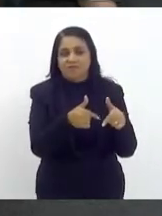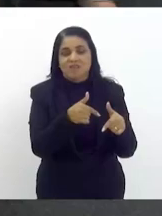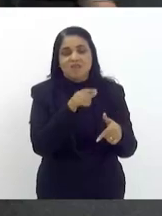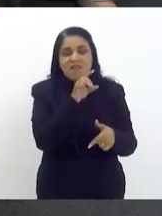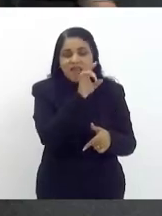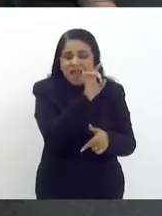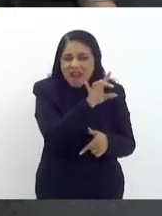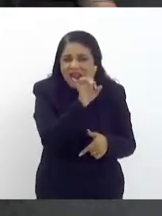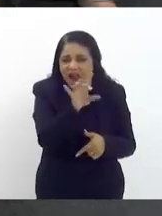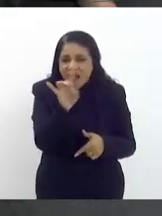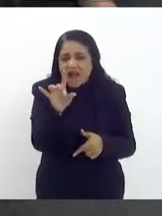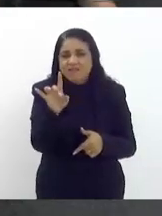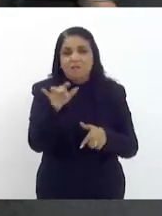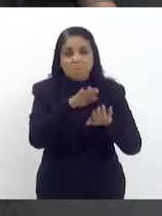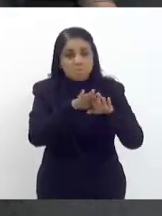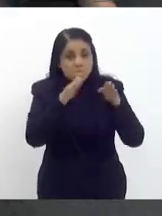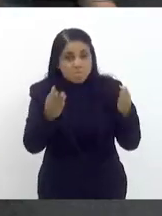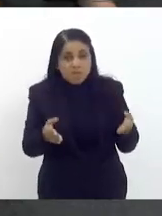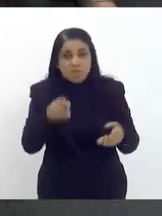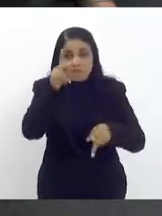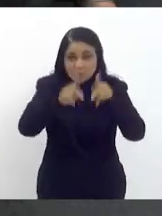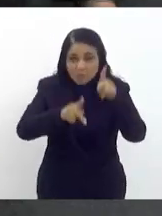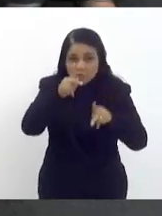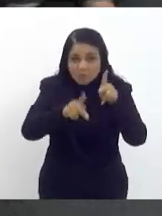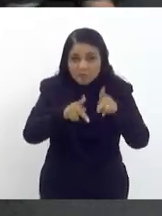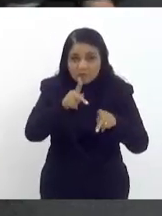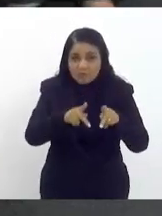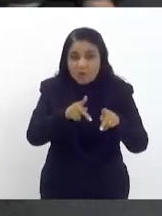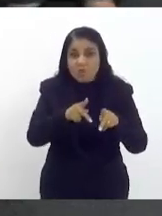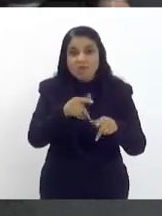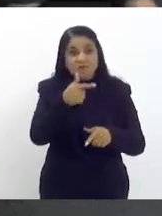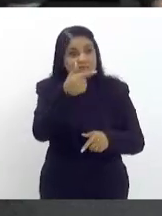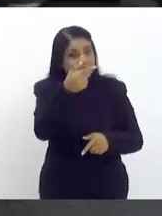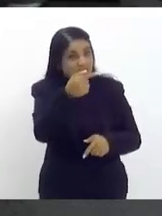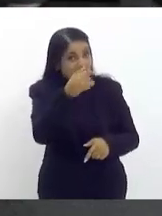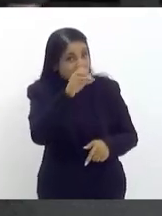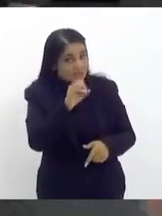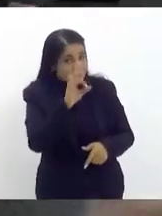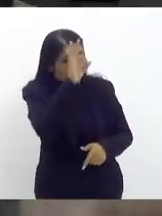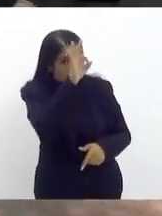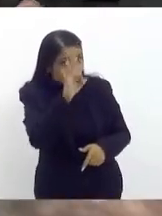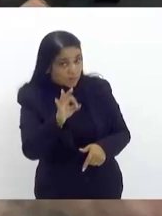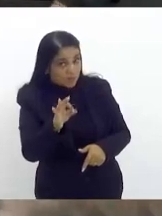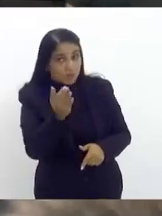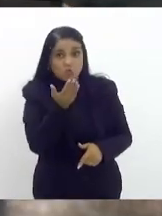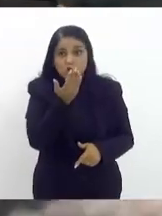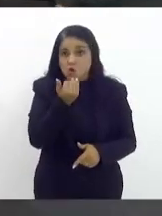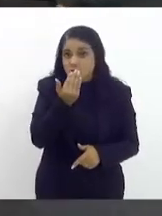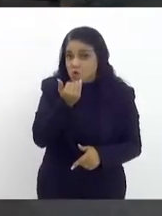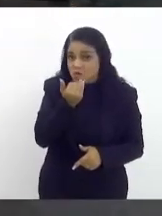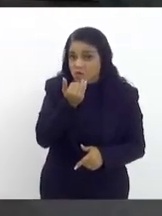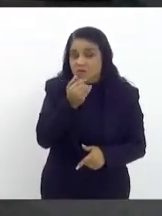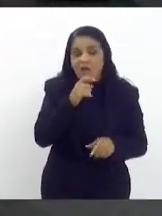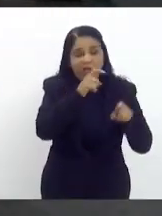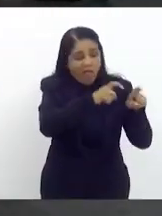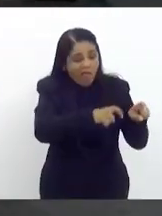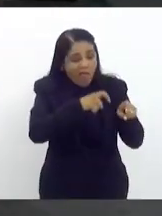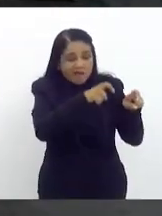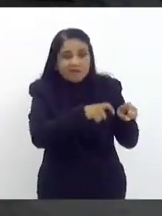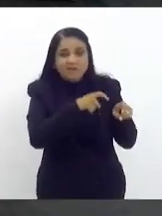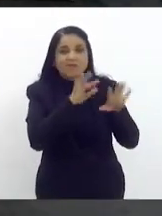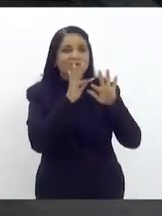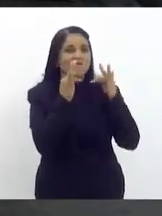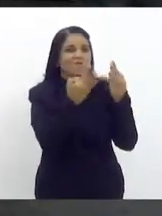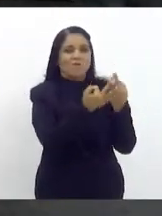nossa população vamos precisar lembrar que 70% do que consumimos vem da agricultura familiar